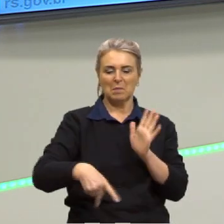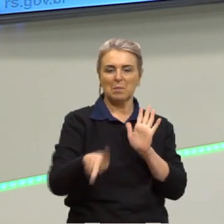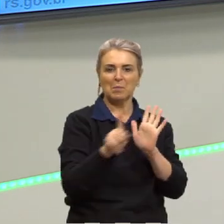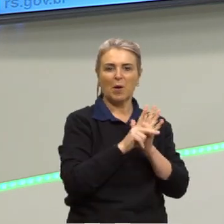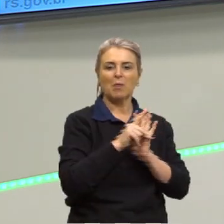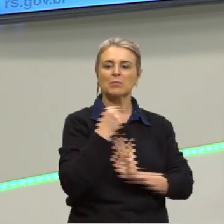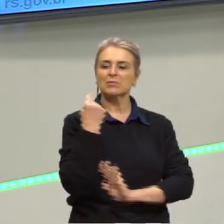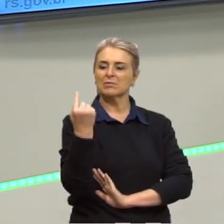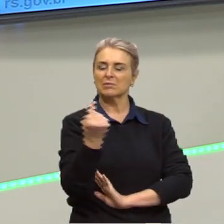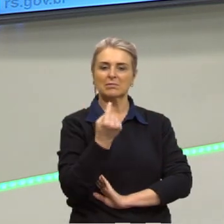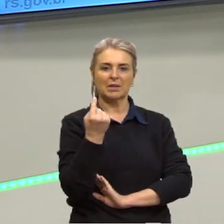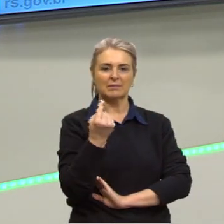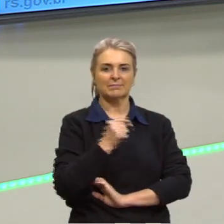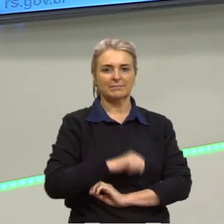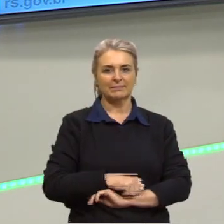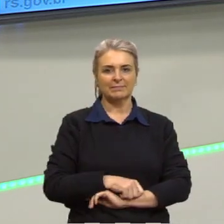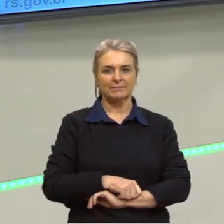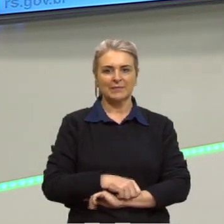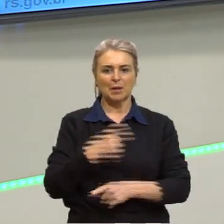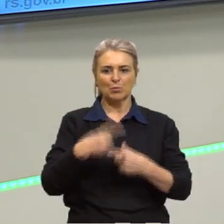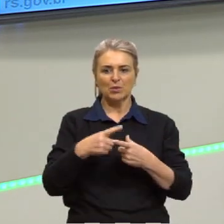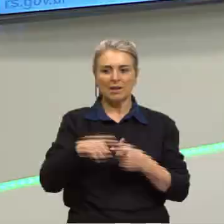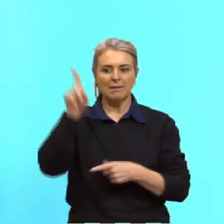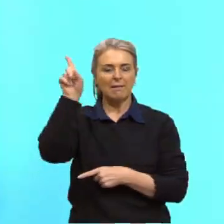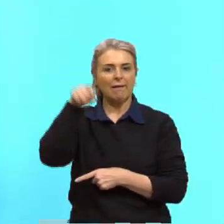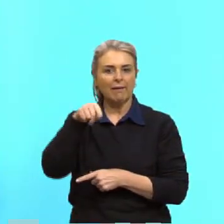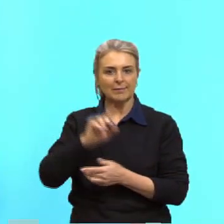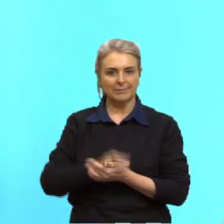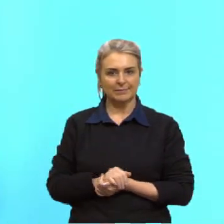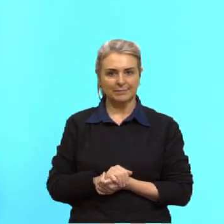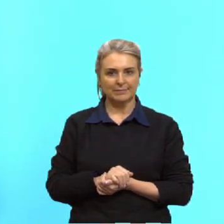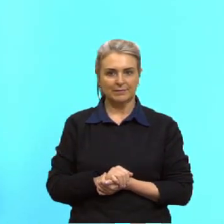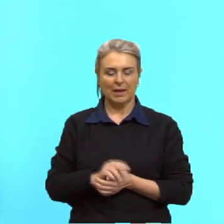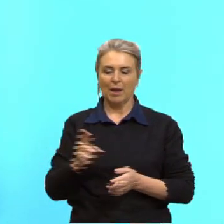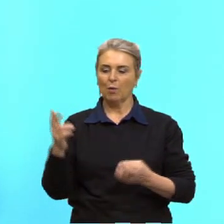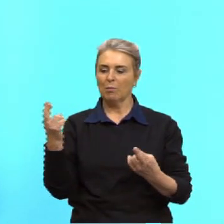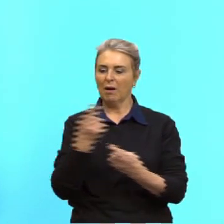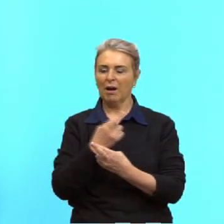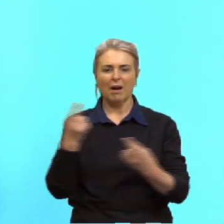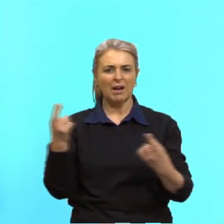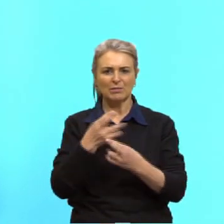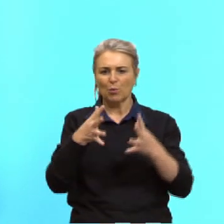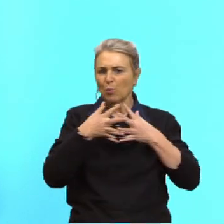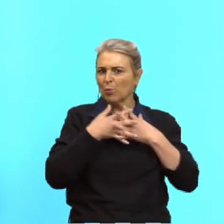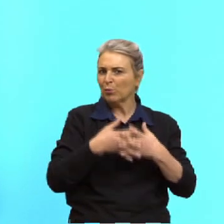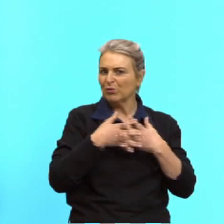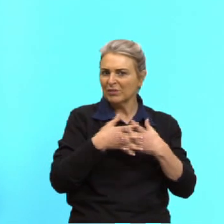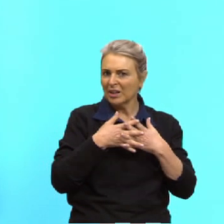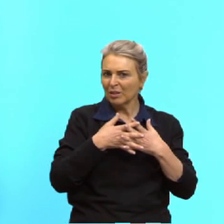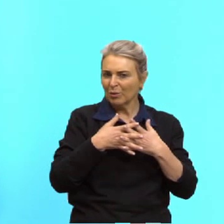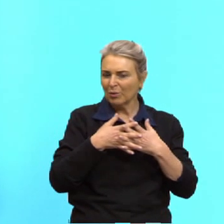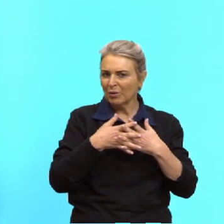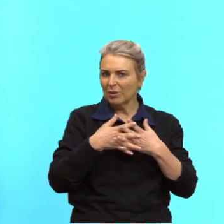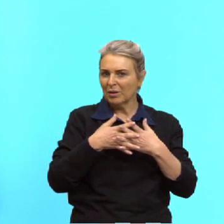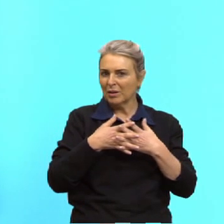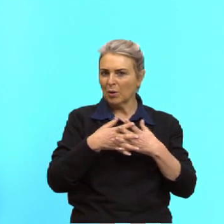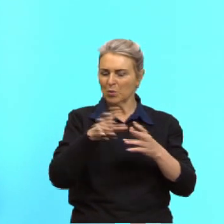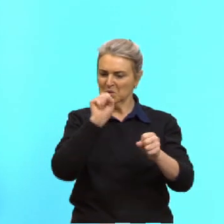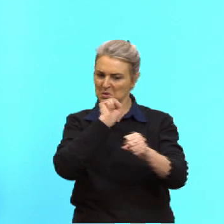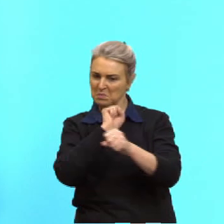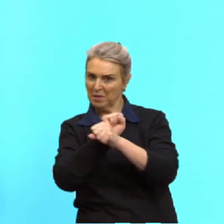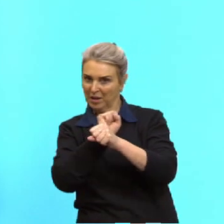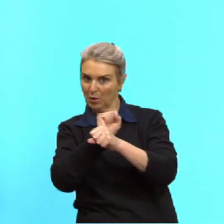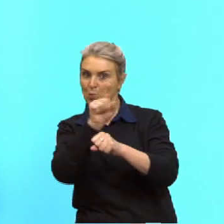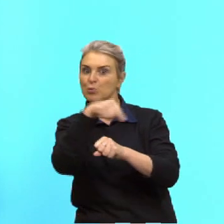Aquilo que torna ele o que ele é. Essa relação de conflito entre o que esperam